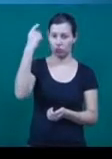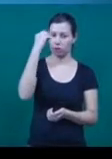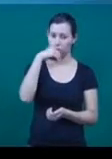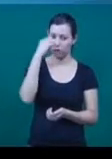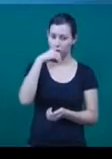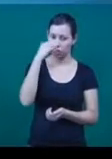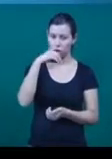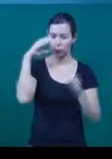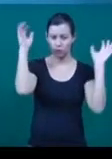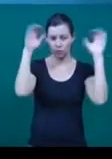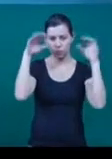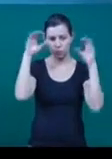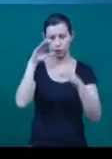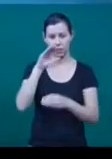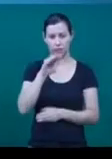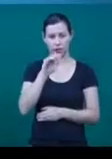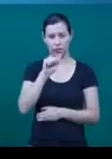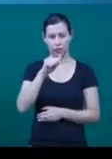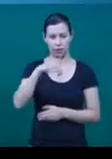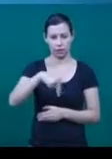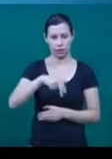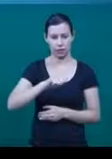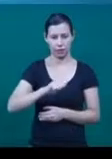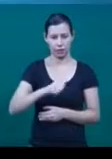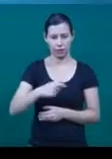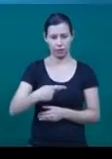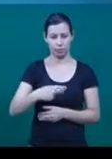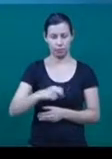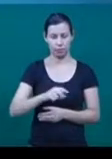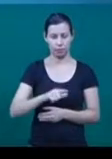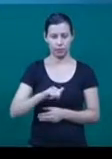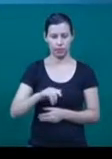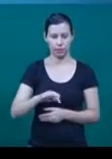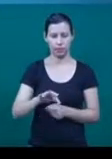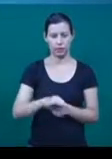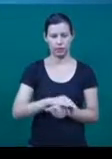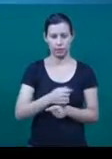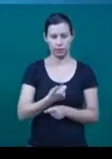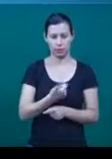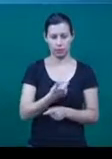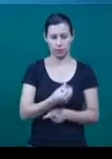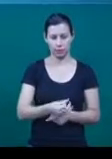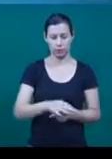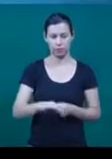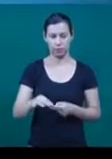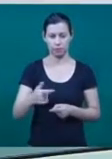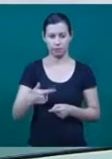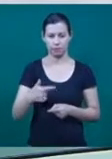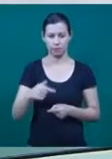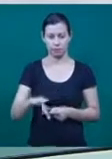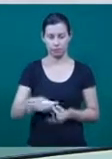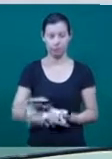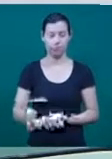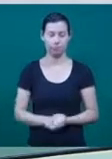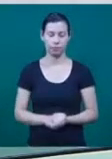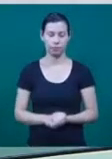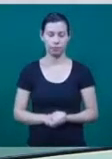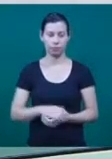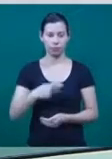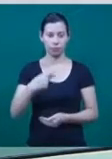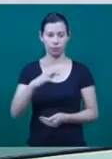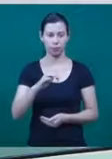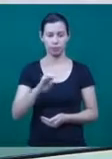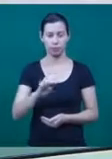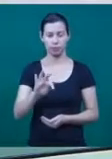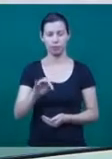chuva em Canápolis. A temperatura mínima é de 16 e a máxima de 27 graus. O PET da Engenharia Civil